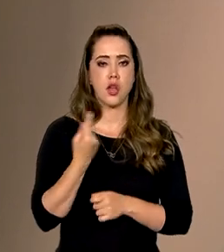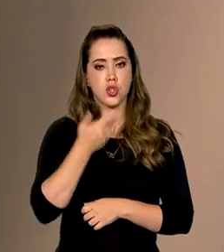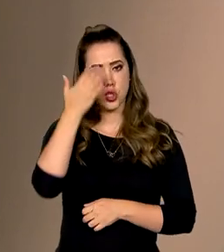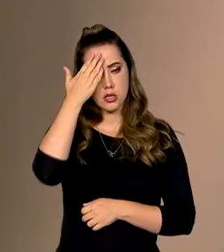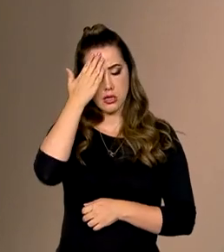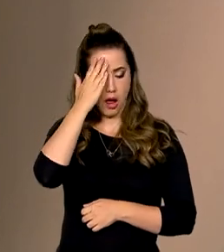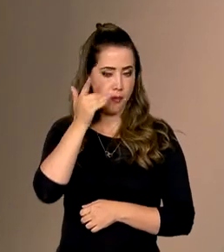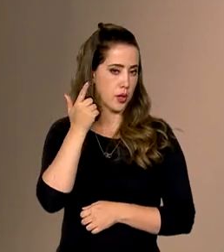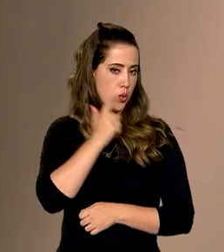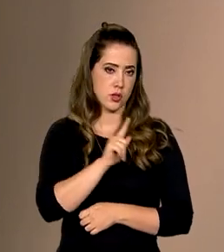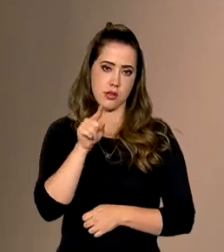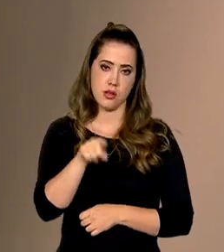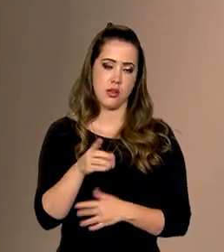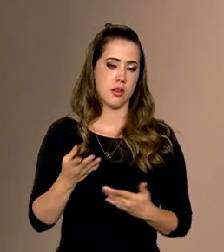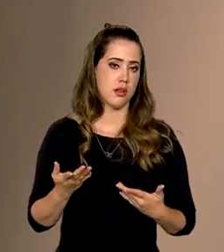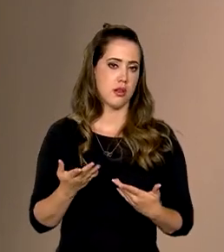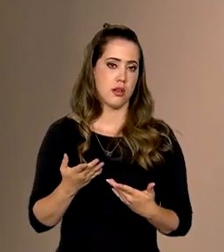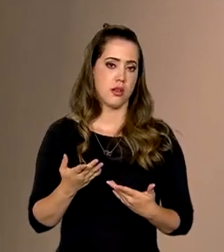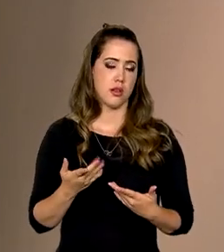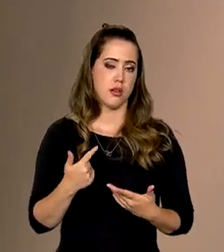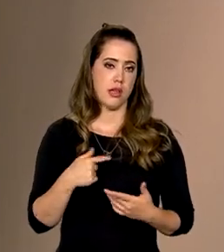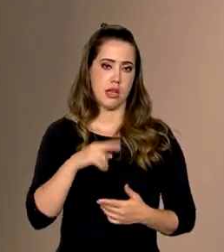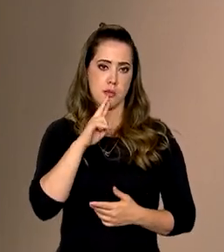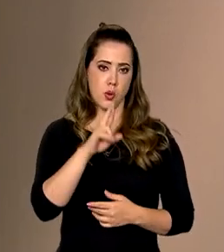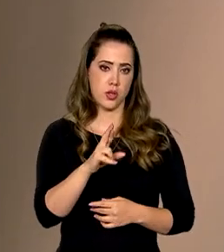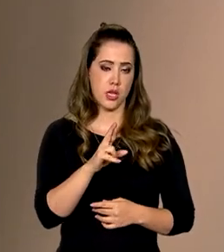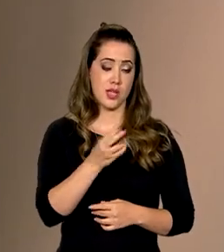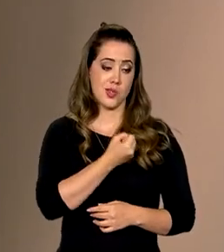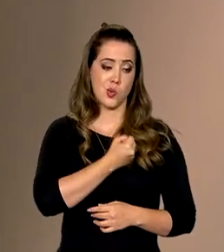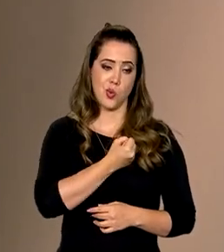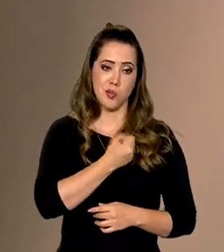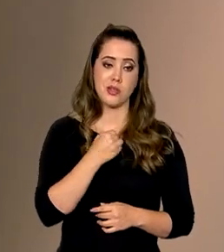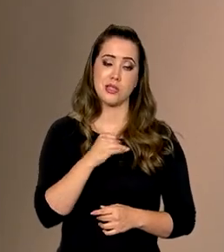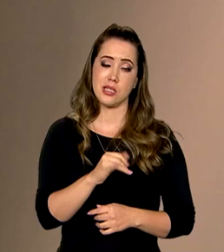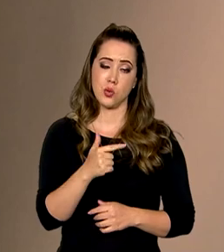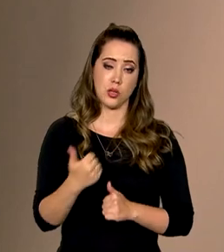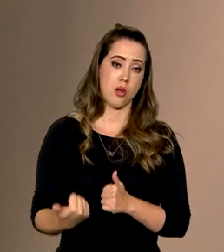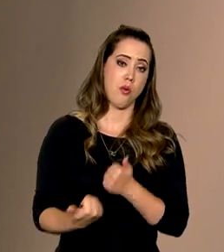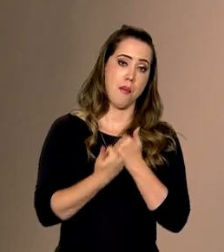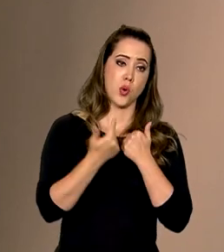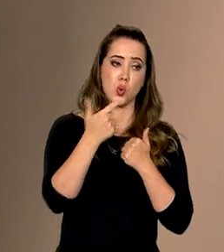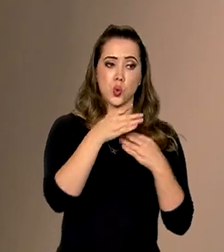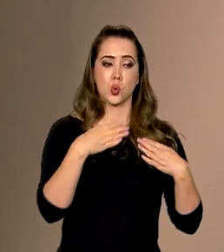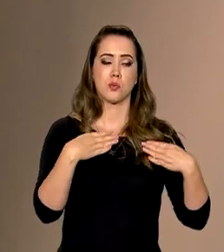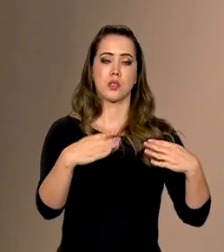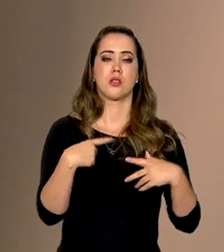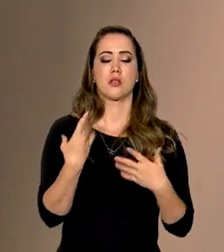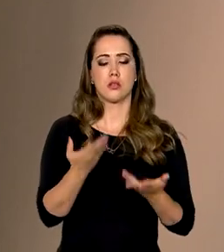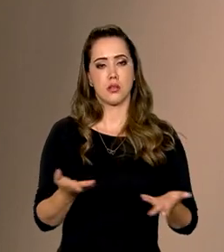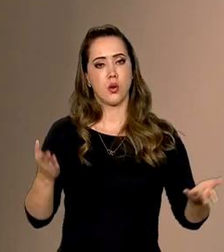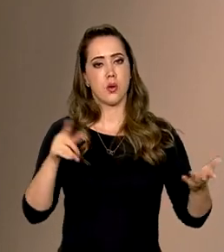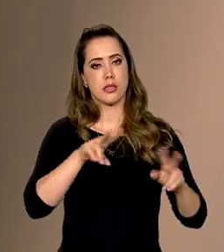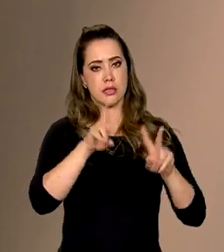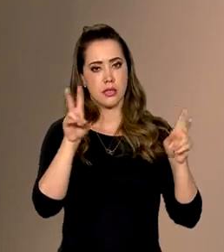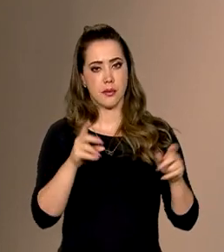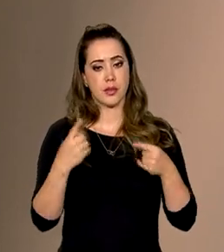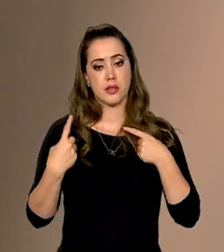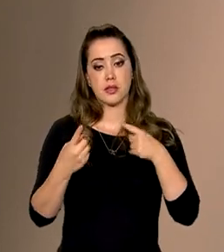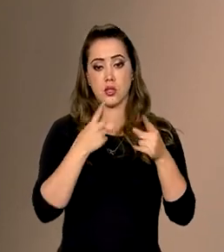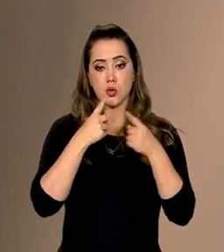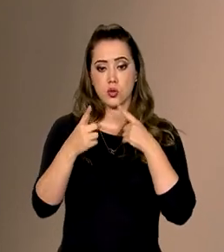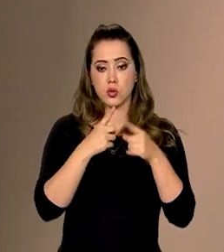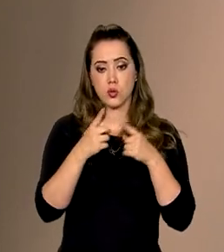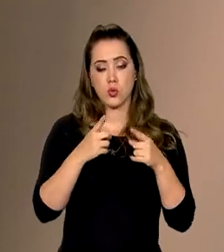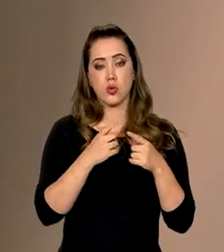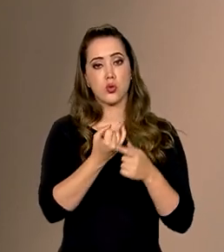atingiríamos essa meta se não tivéssemos um reforço na nossa equipe. E é exatamente por isso que essa questão está sendo tratada de